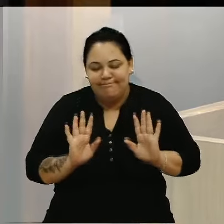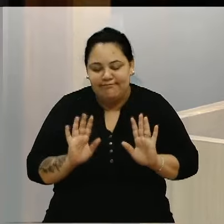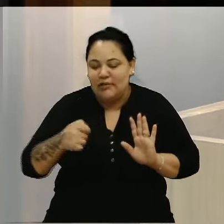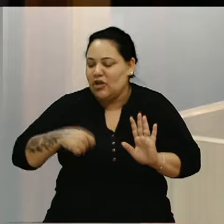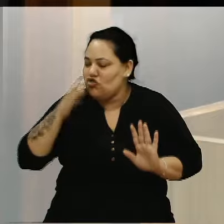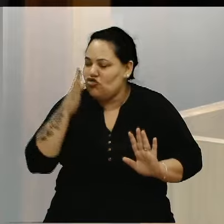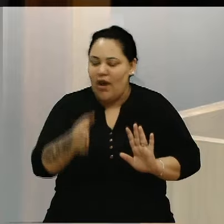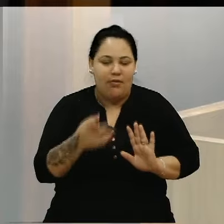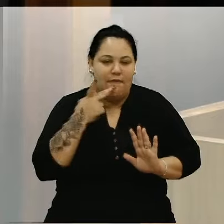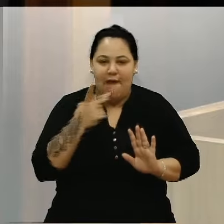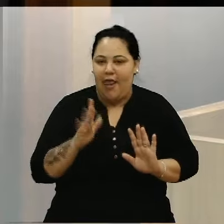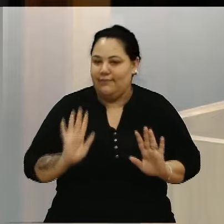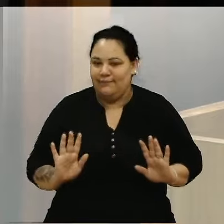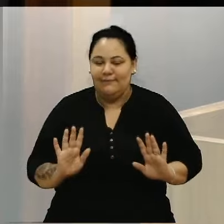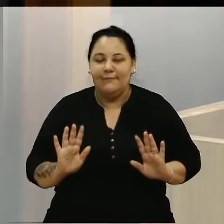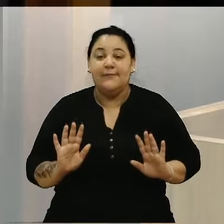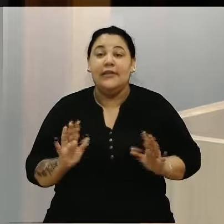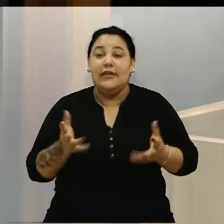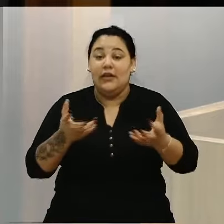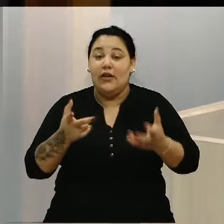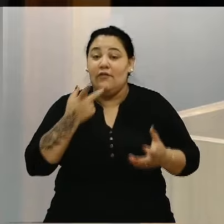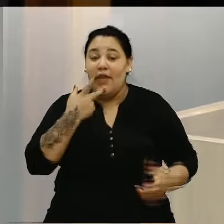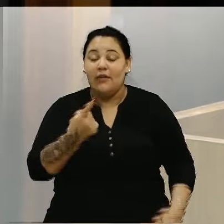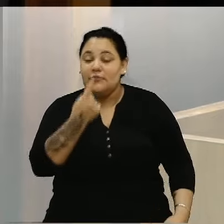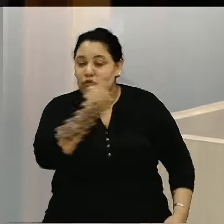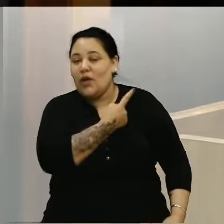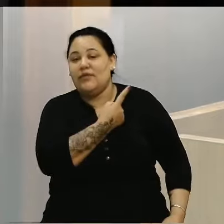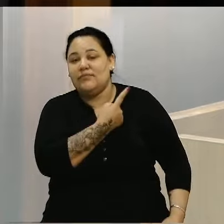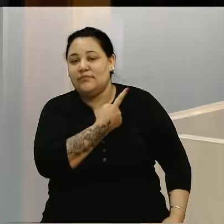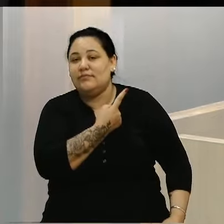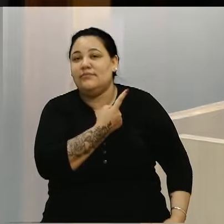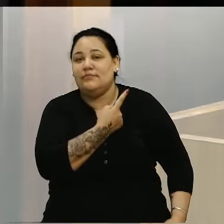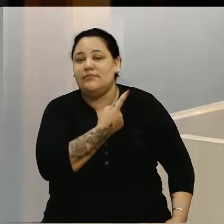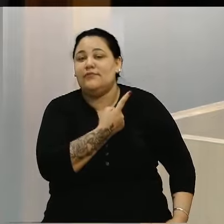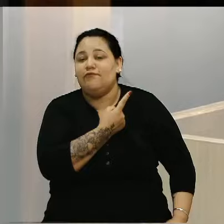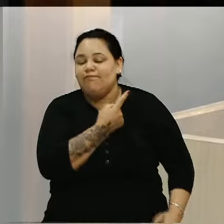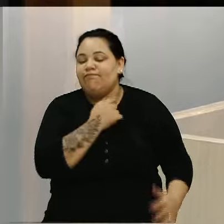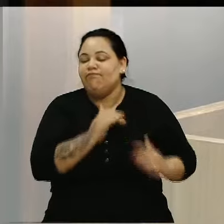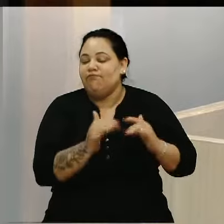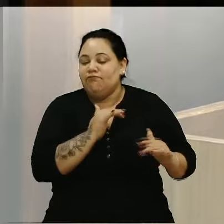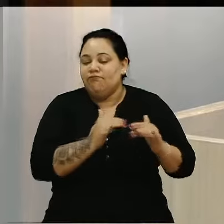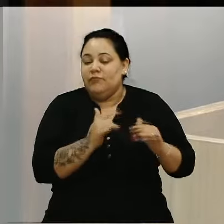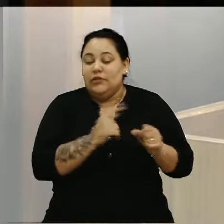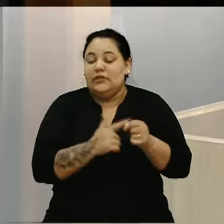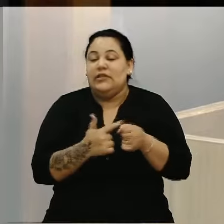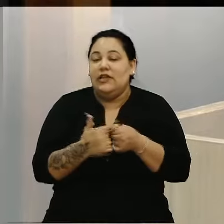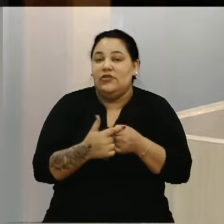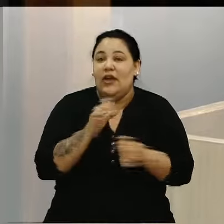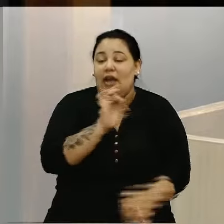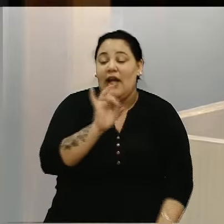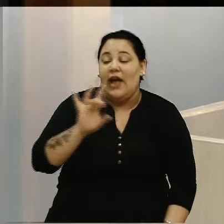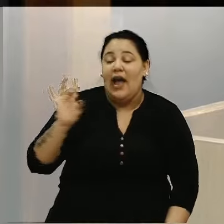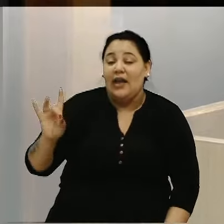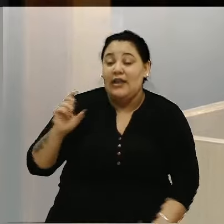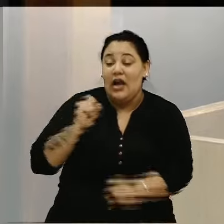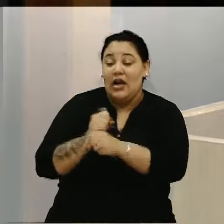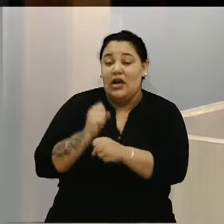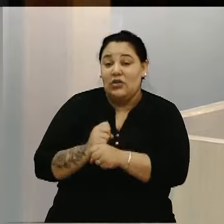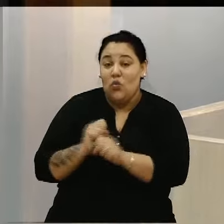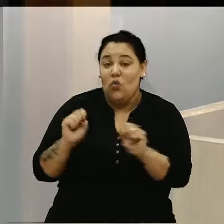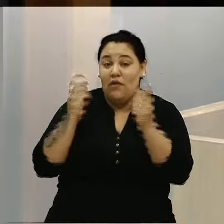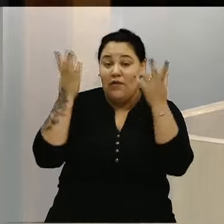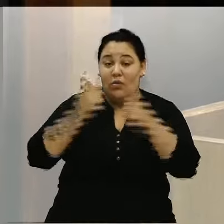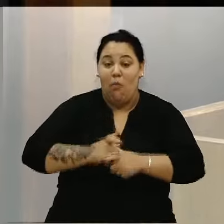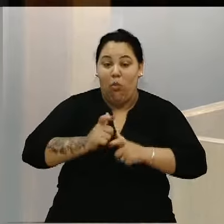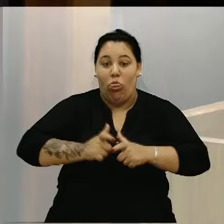E quero dizer que Isso aqui Vai mexer muito com a cidade A cada ano O evento vai crescer mais A